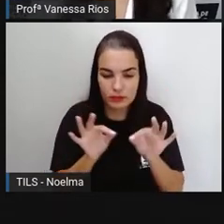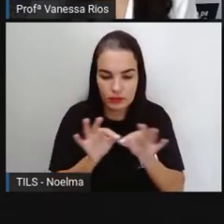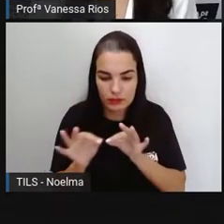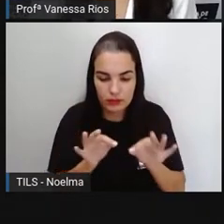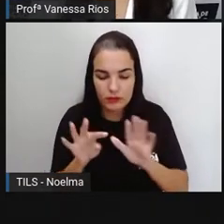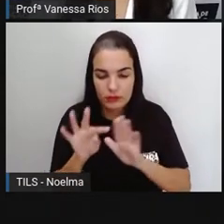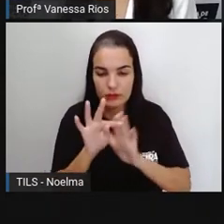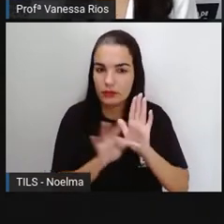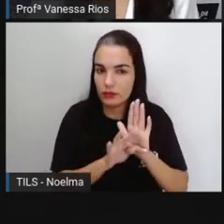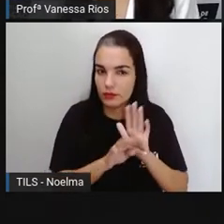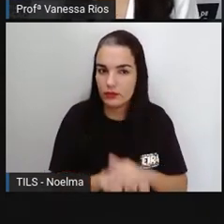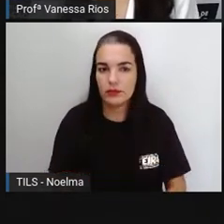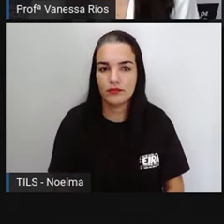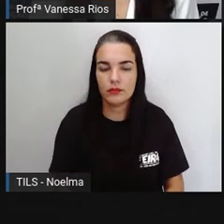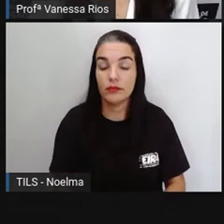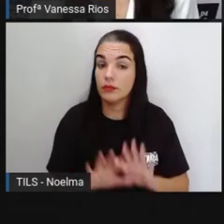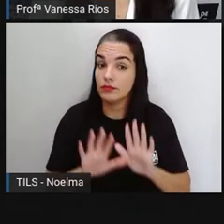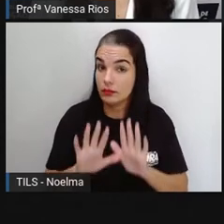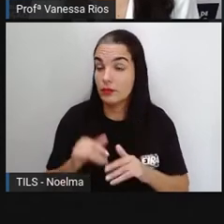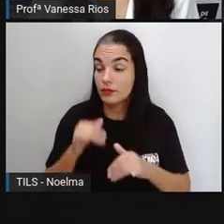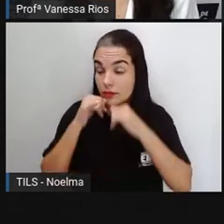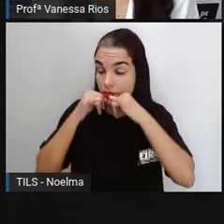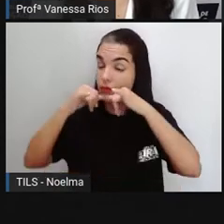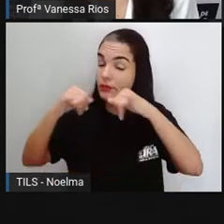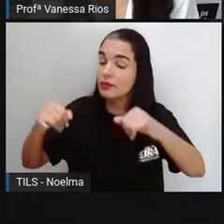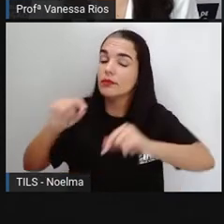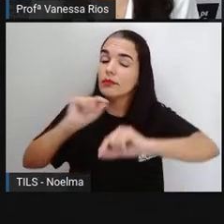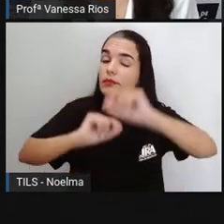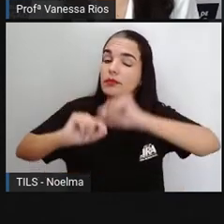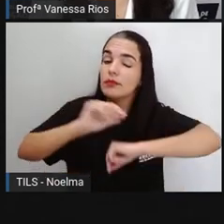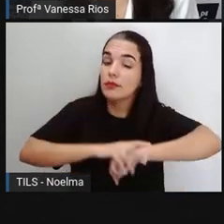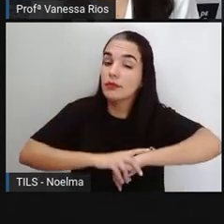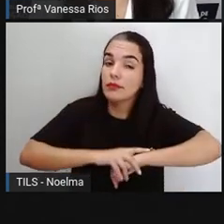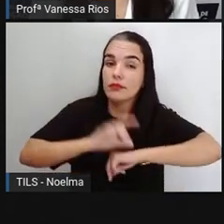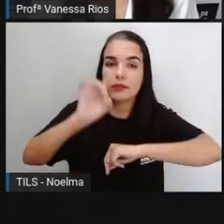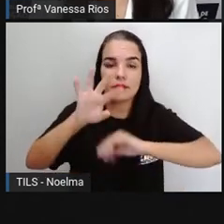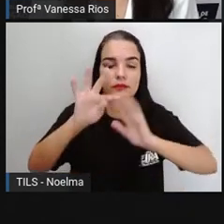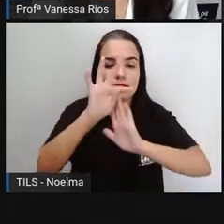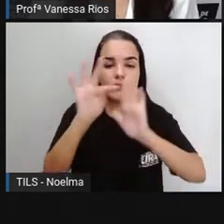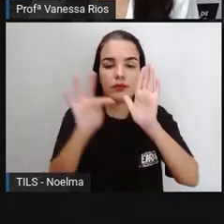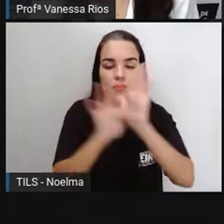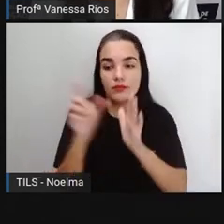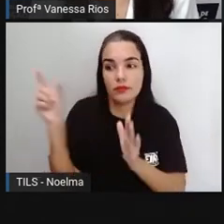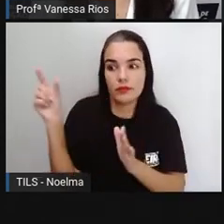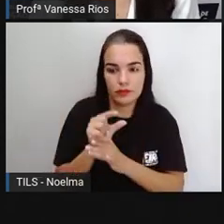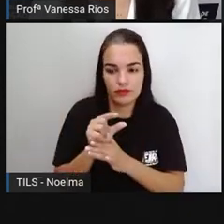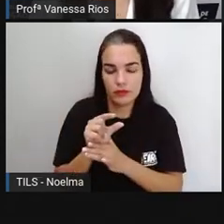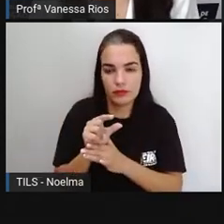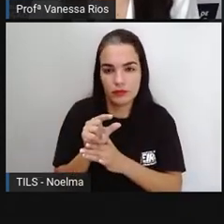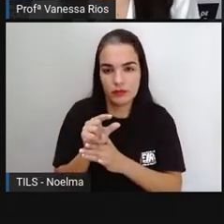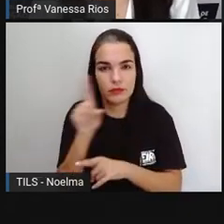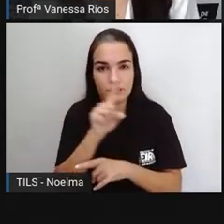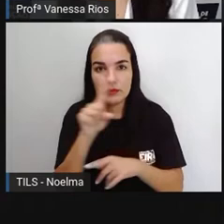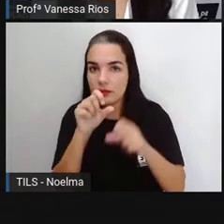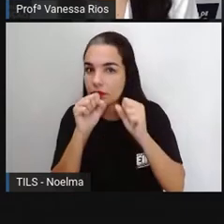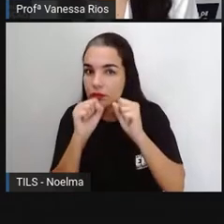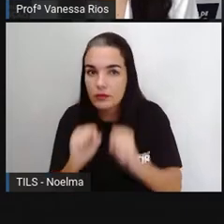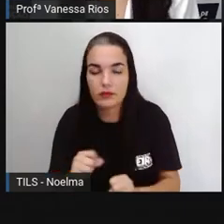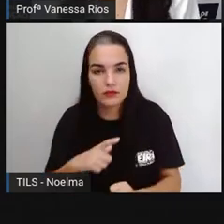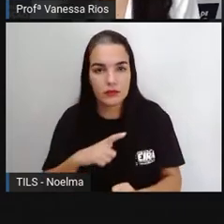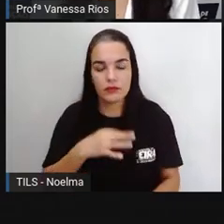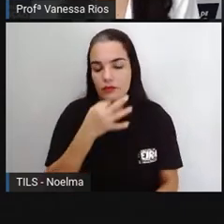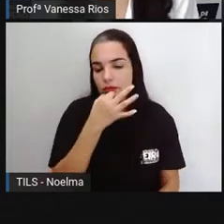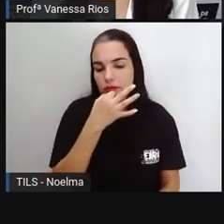do texto. Já as notícias são textos relativamente curtos e impessoais, que possuem o intuito